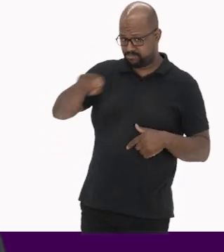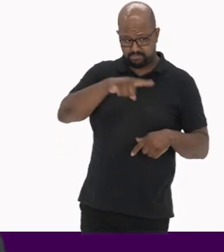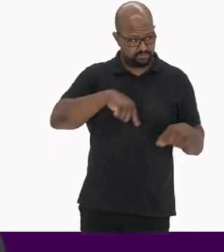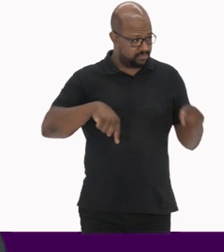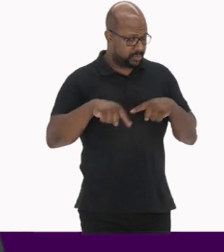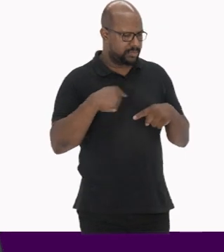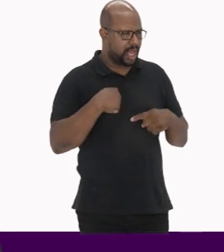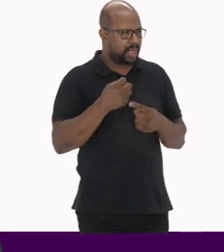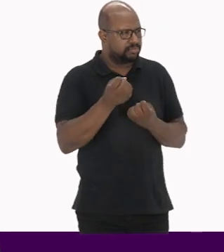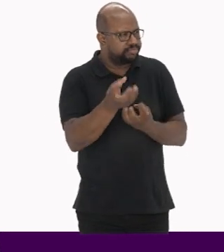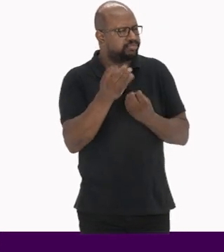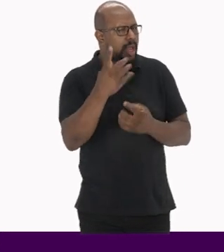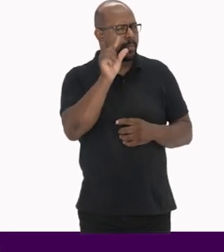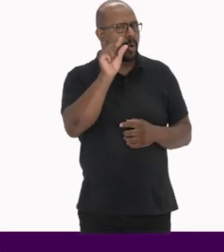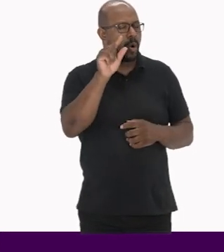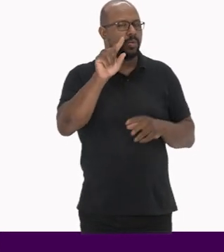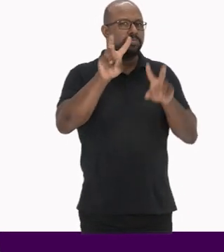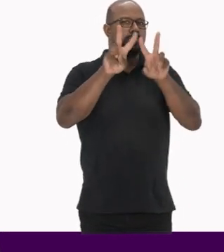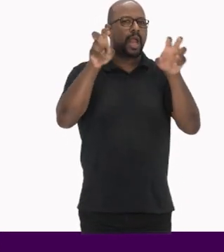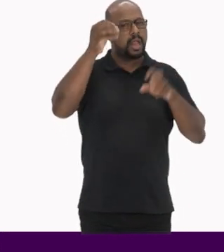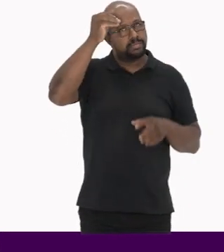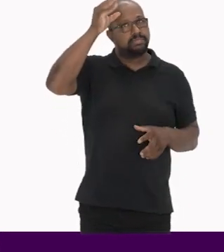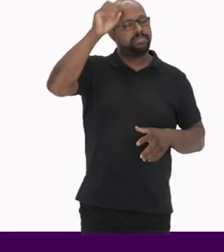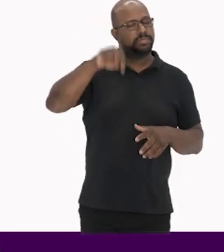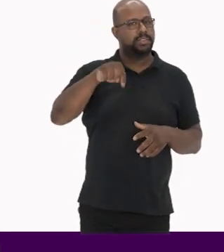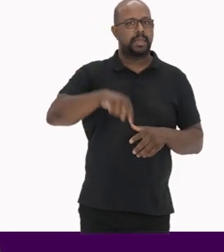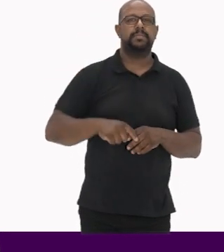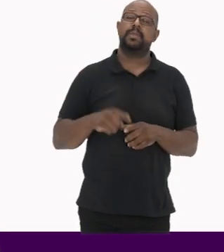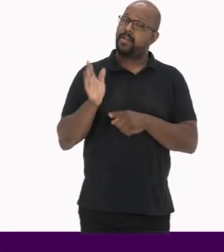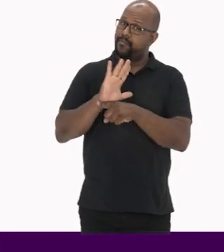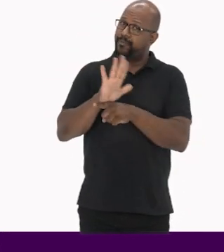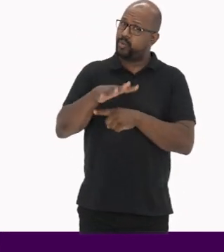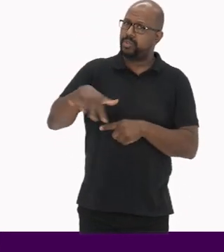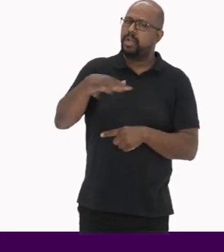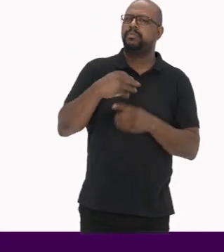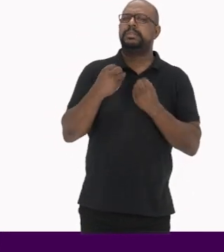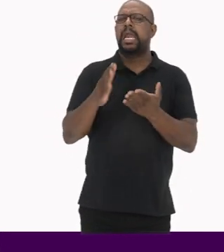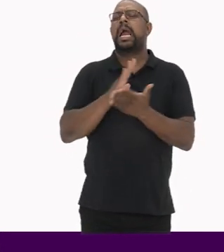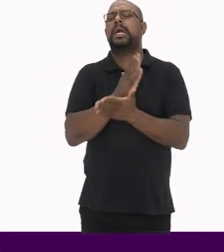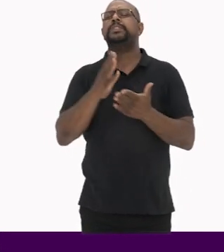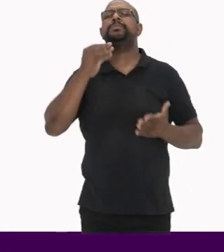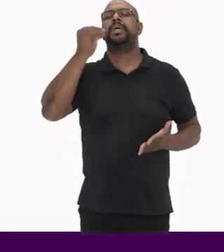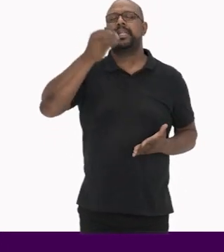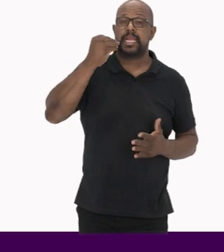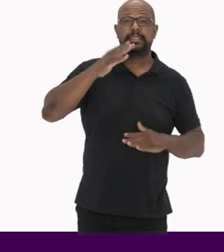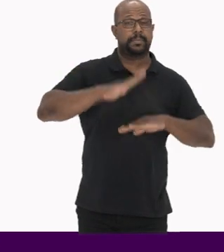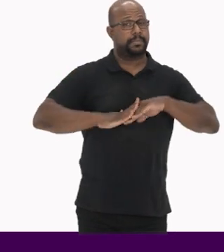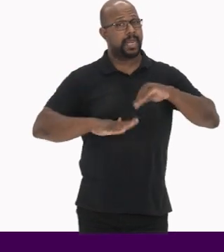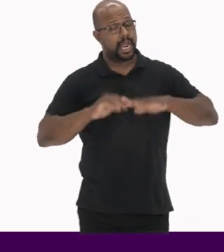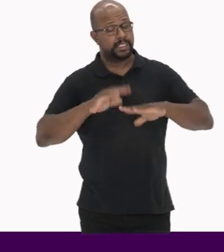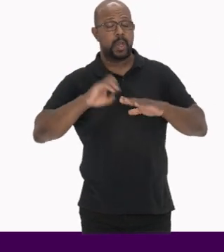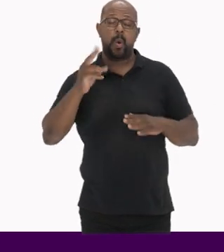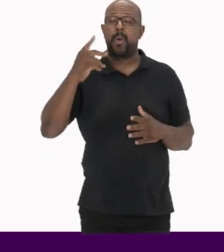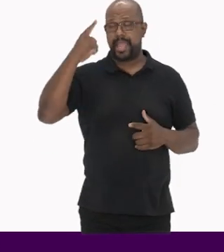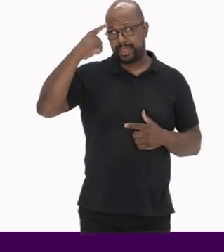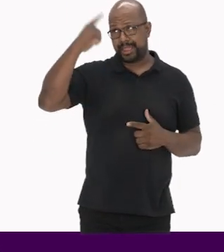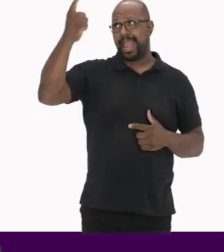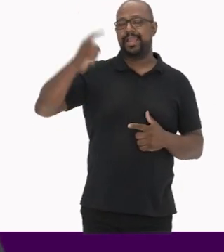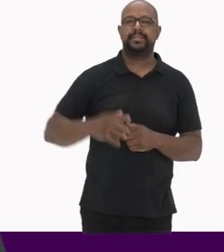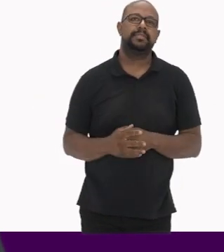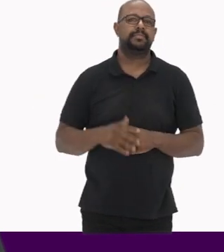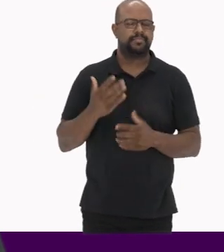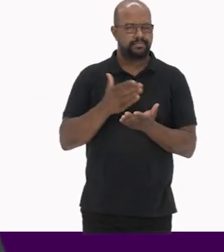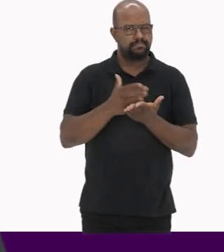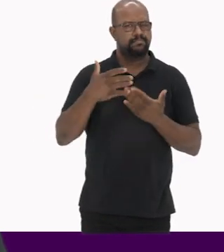compartilhar um pouco de conhecimento sobre o tema Nesta videoaula vou apresentar algumas experiências, práticas ou ideias